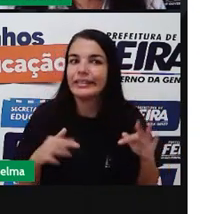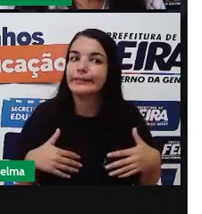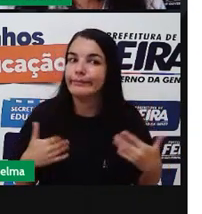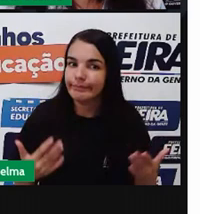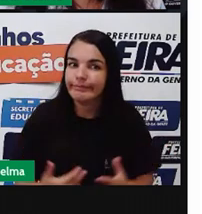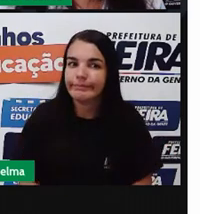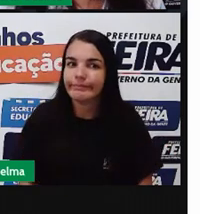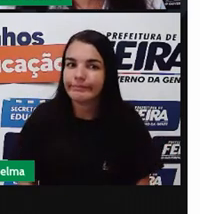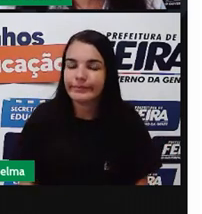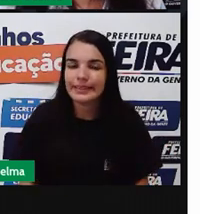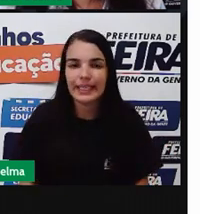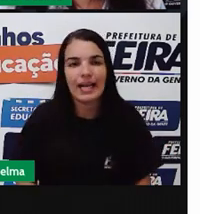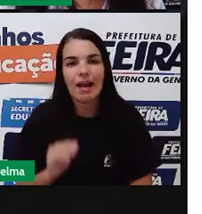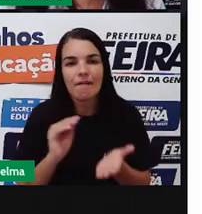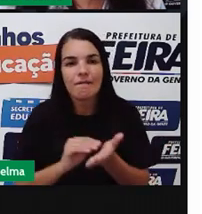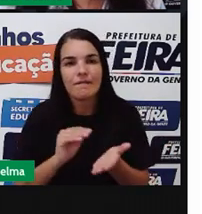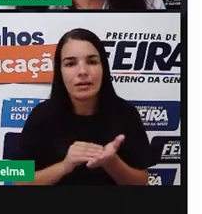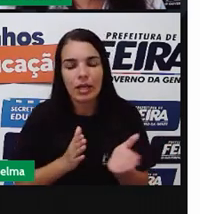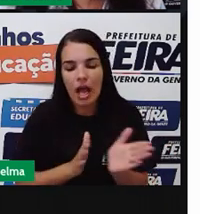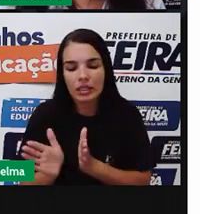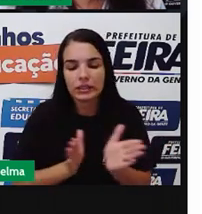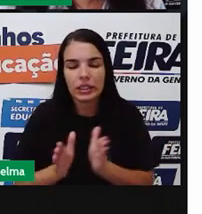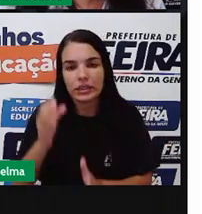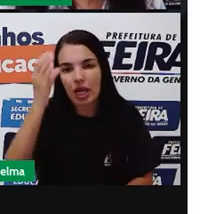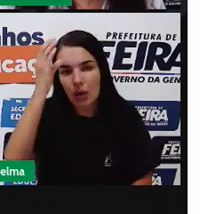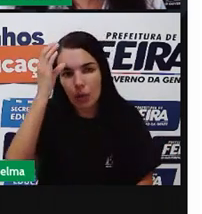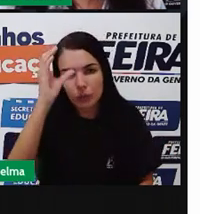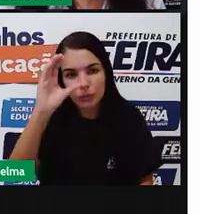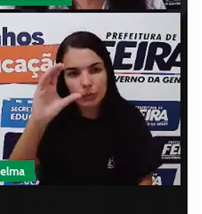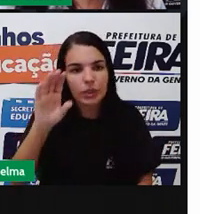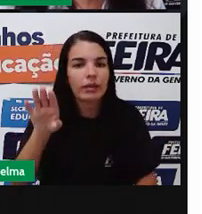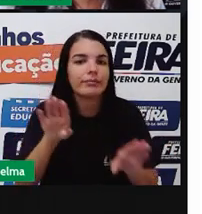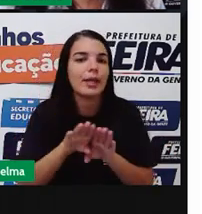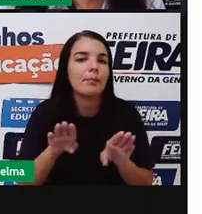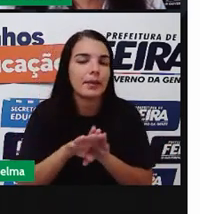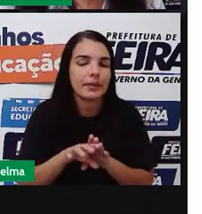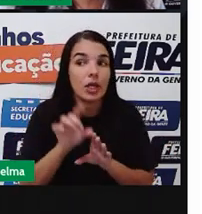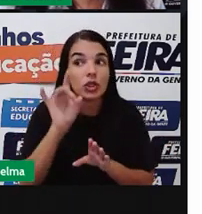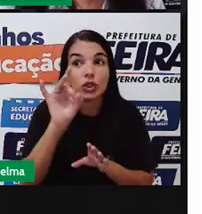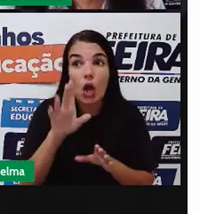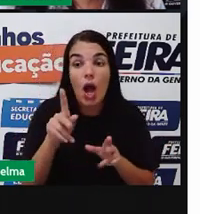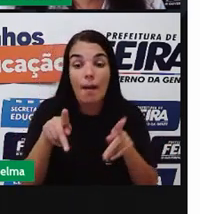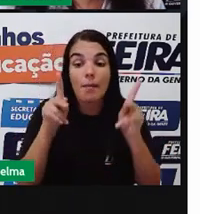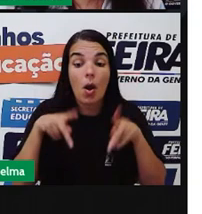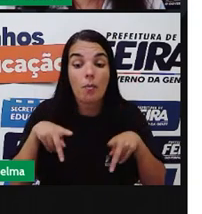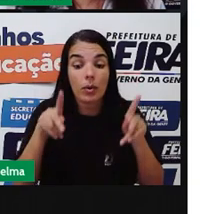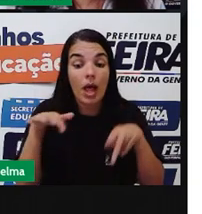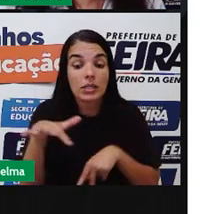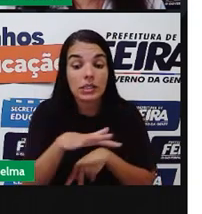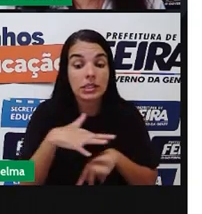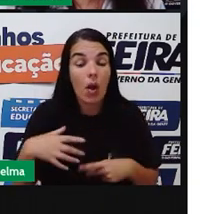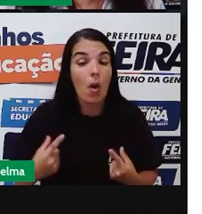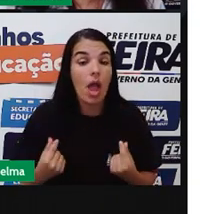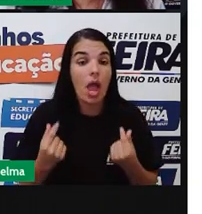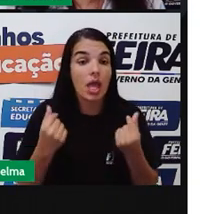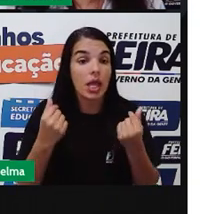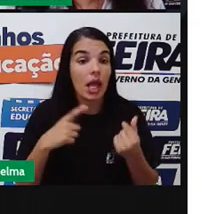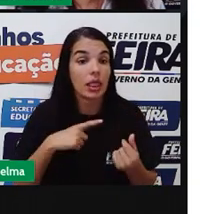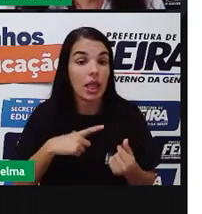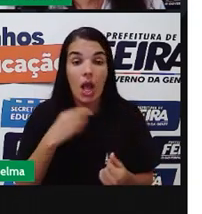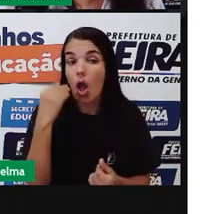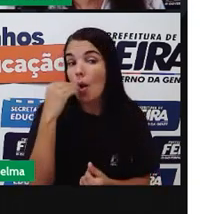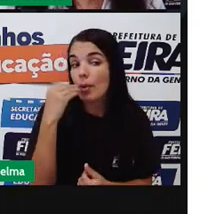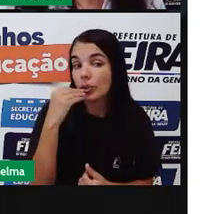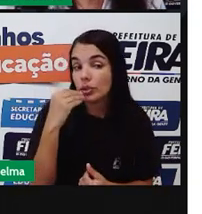Falta de acesso A cultura Infelizmente Somente a população Mais favorecida Tem a oportunidade De